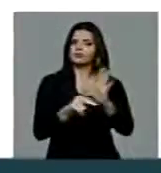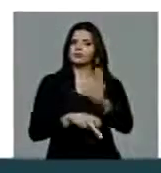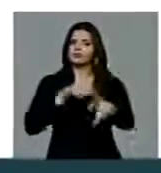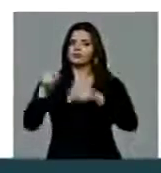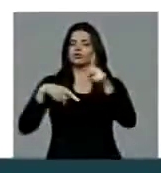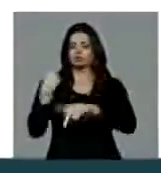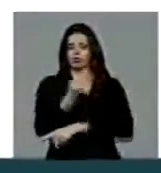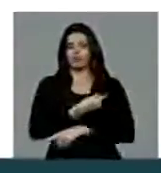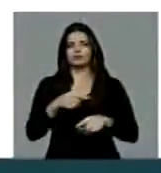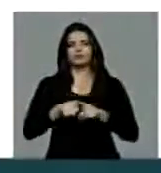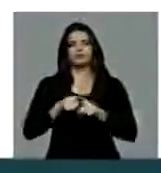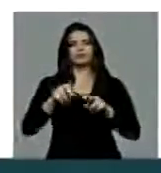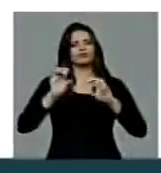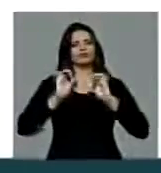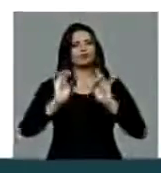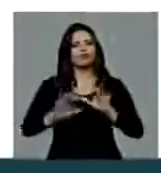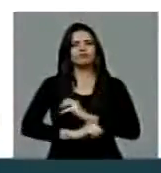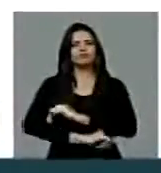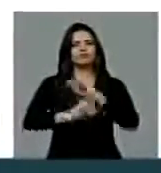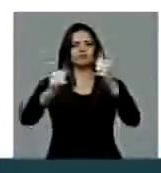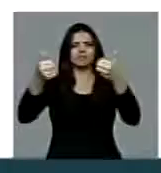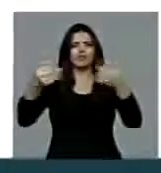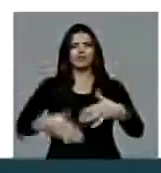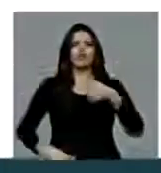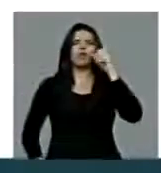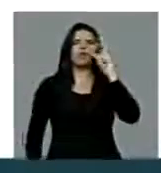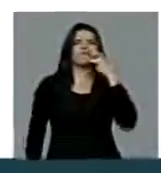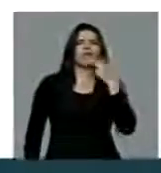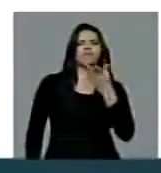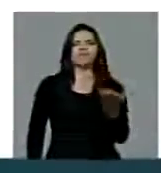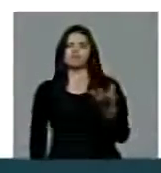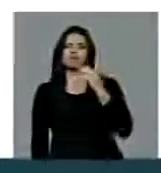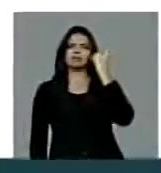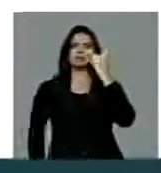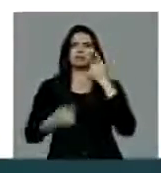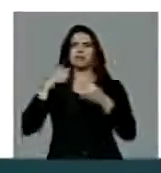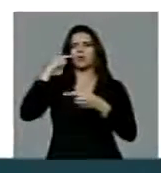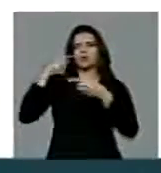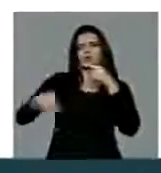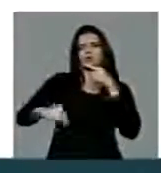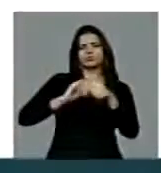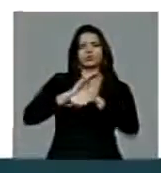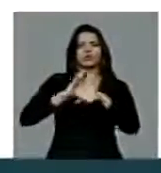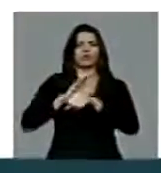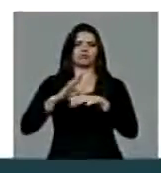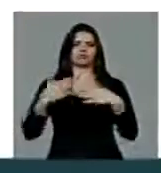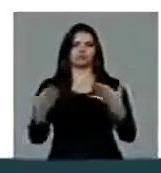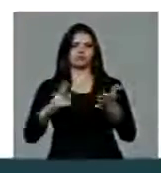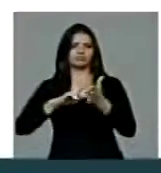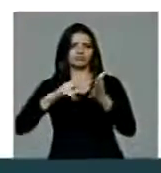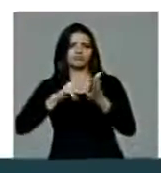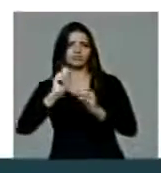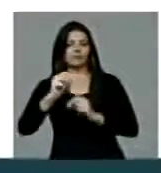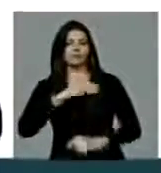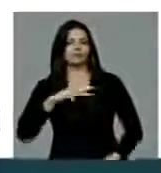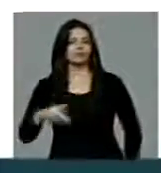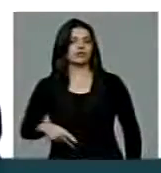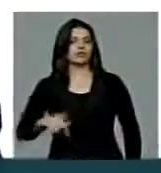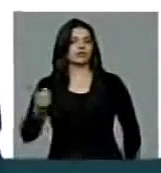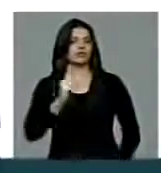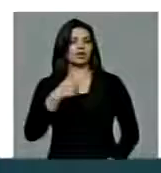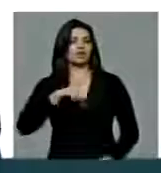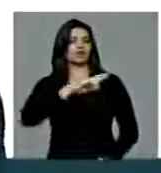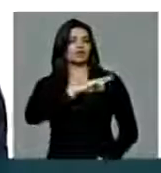Nacional. Então só para deixar explicado, porque alguém dizia ontem, mas deputado, não é inconstitucional? Ou seja, o Ministério Público não tem